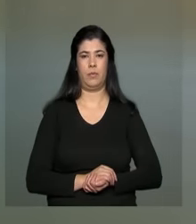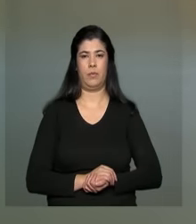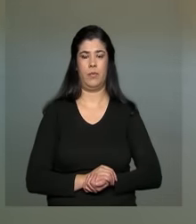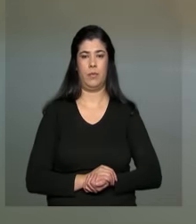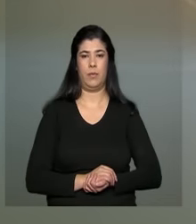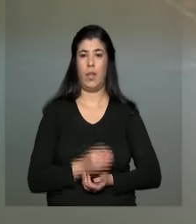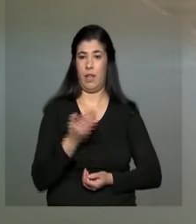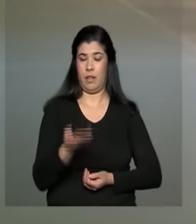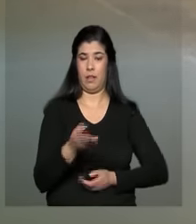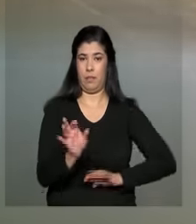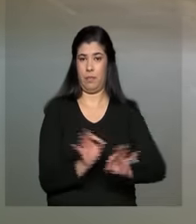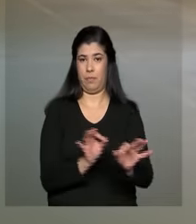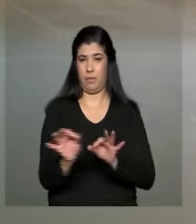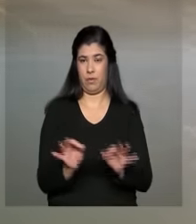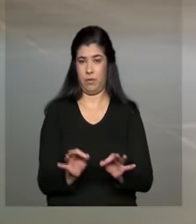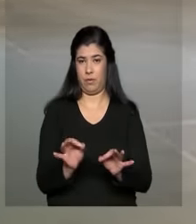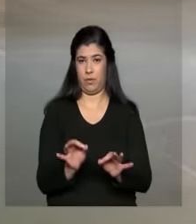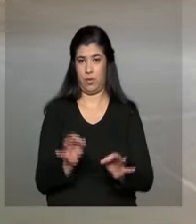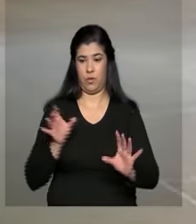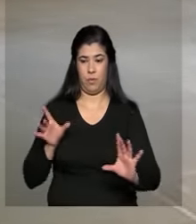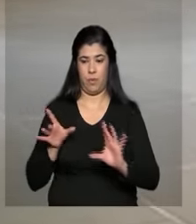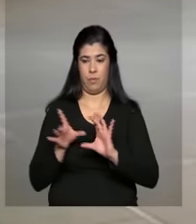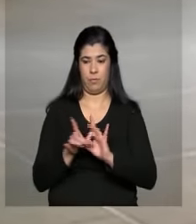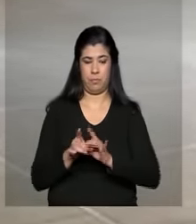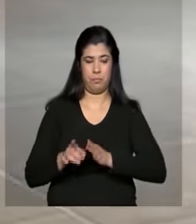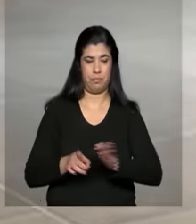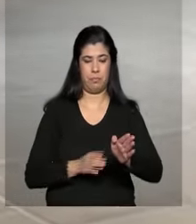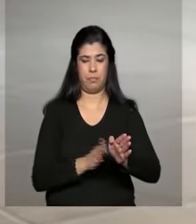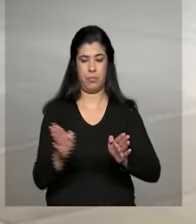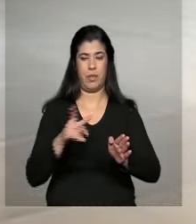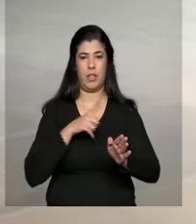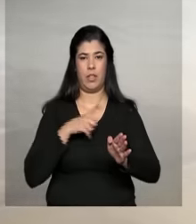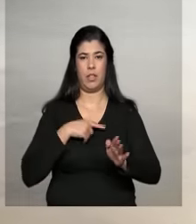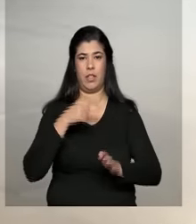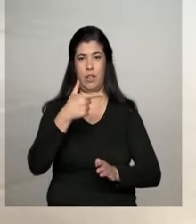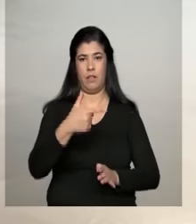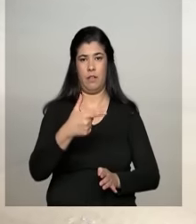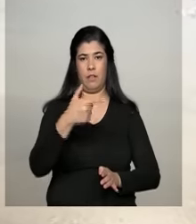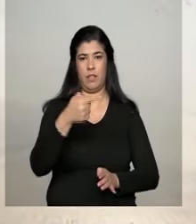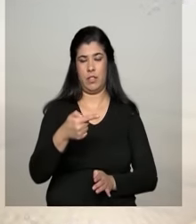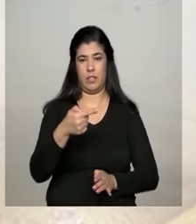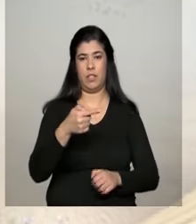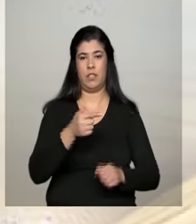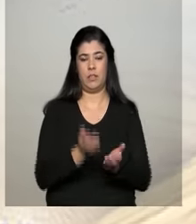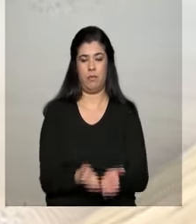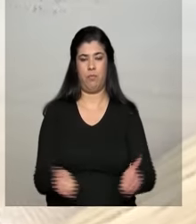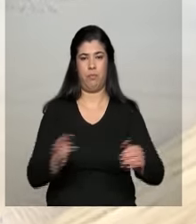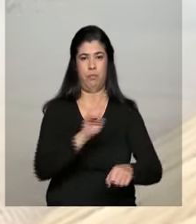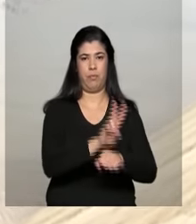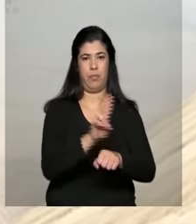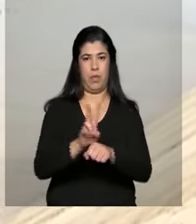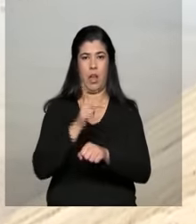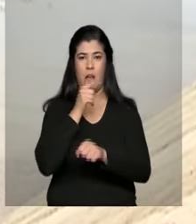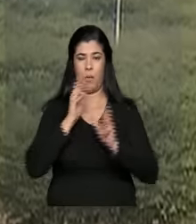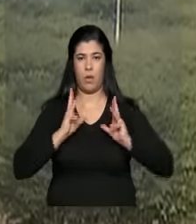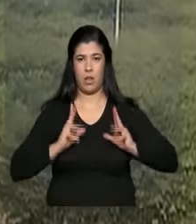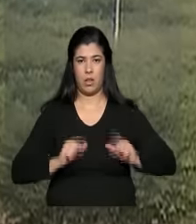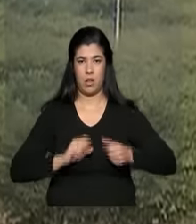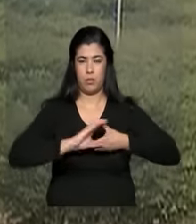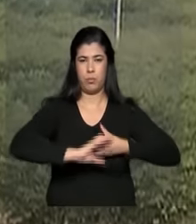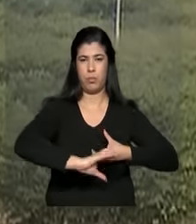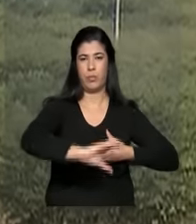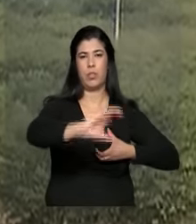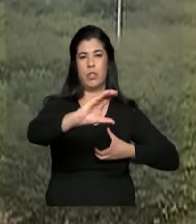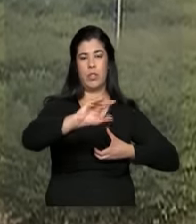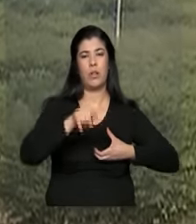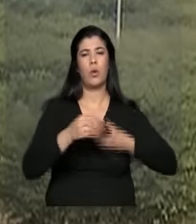O projeto de integração do Rio São Francisco conta com 27 reservatórios para armazenar a água em toda a sua extensão. Só que para